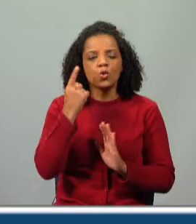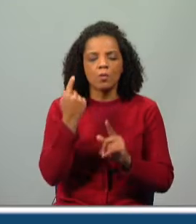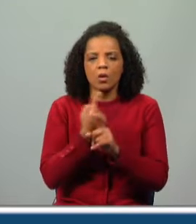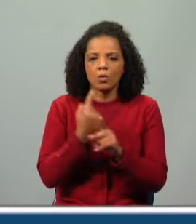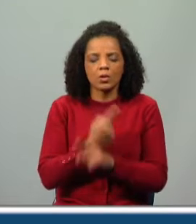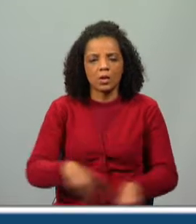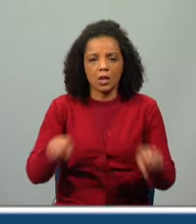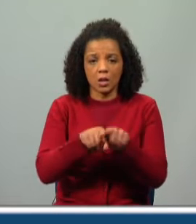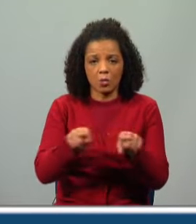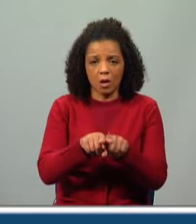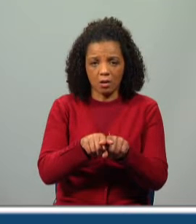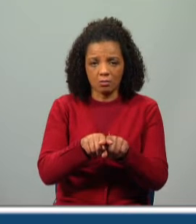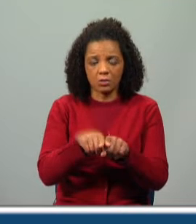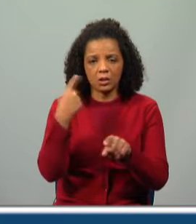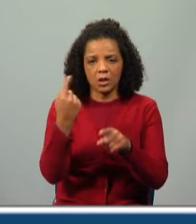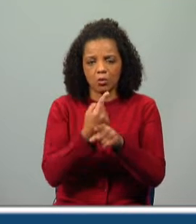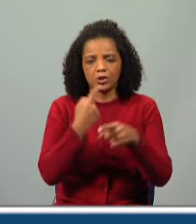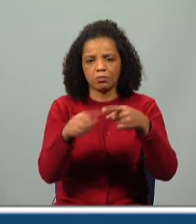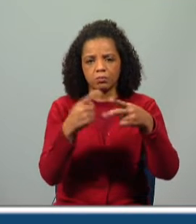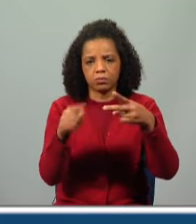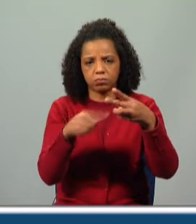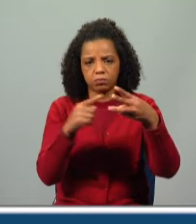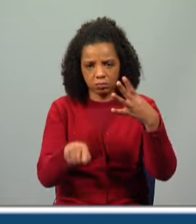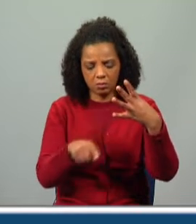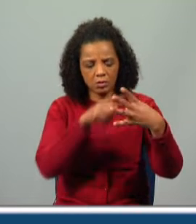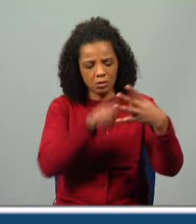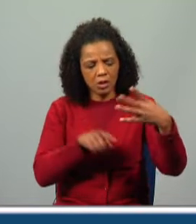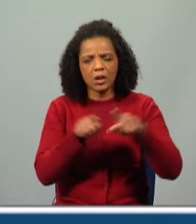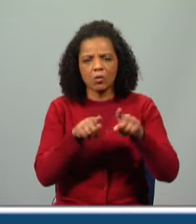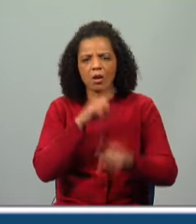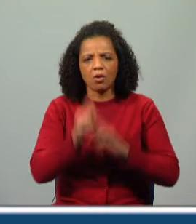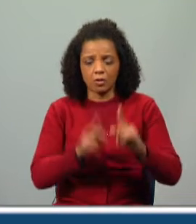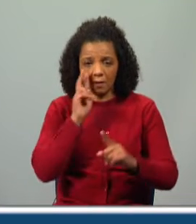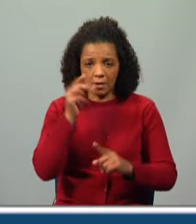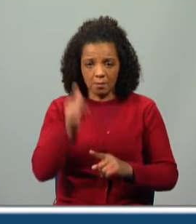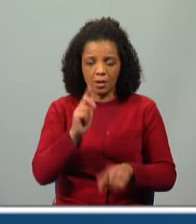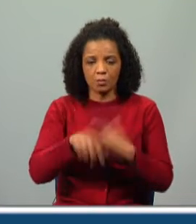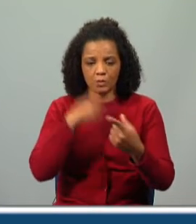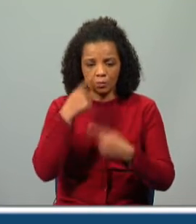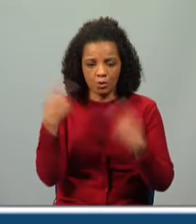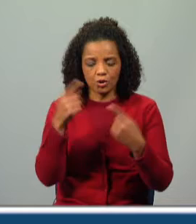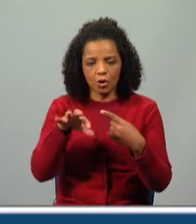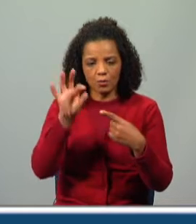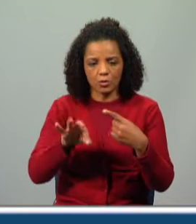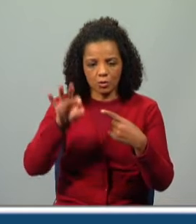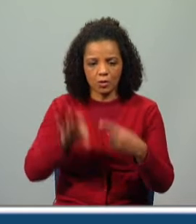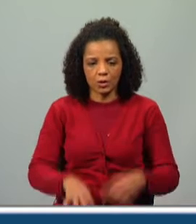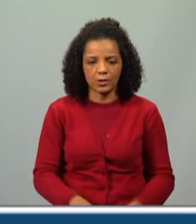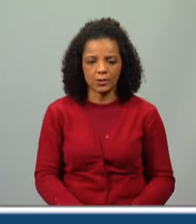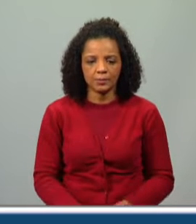característica comum a todos estes objetos. Então, vê bem, que eu a seguir vou-te mostrar várias opções.